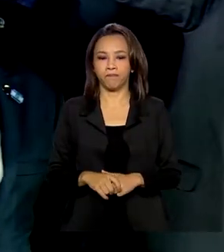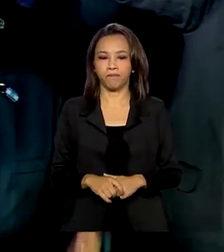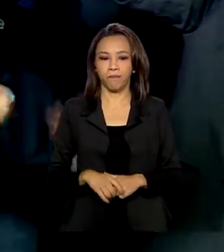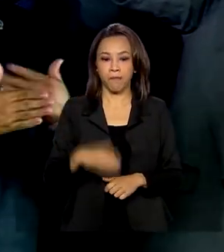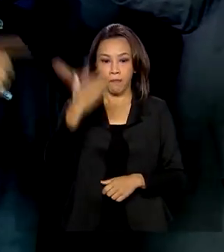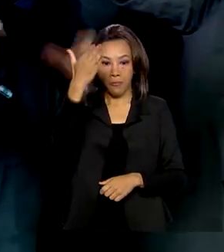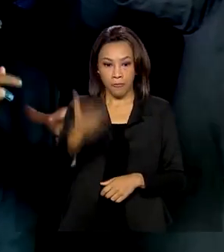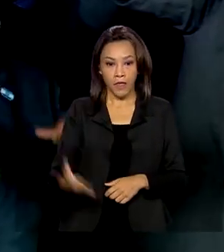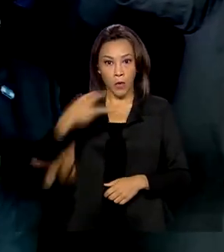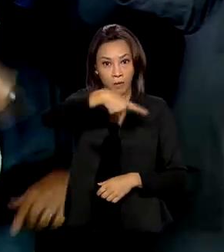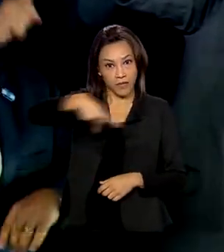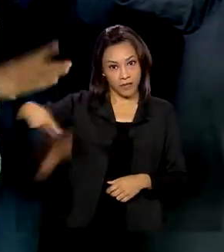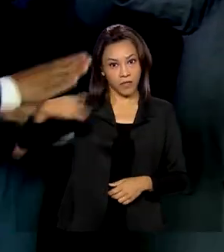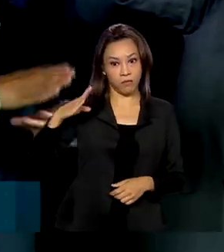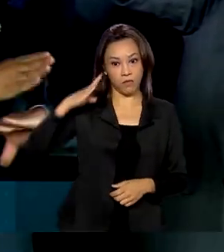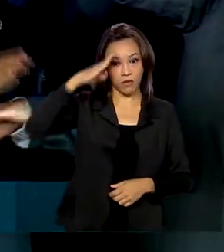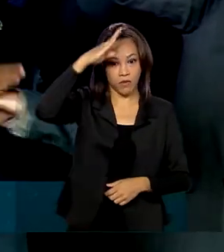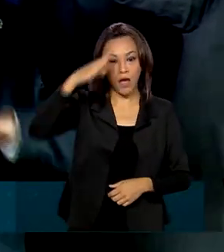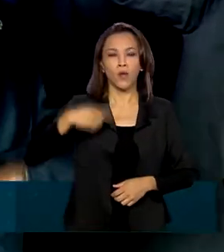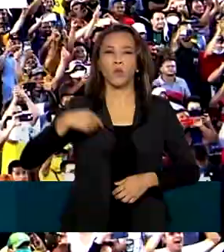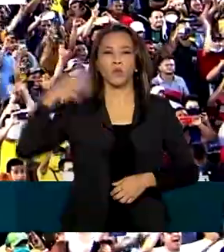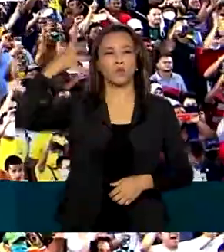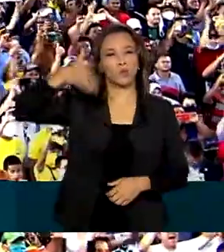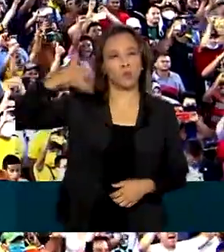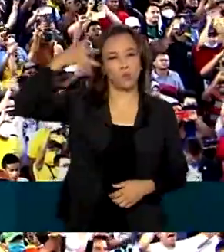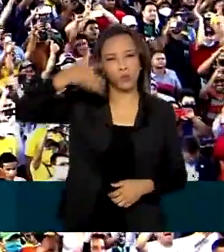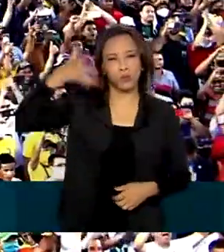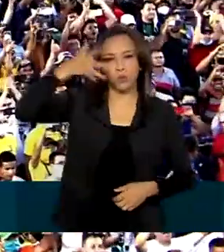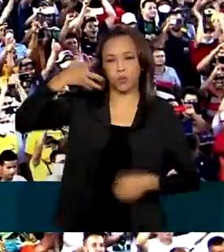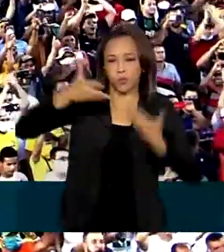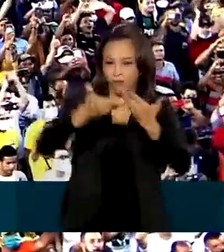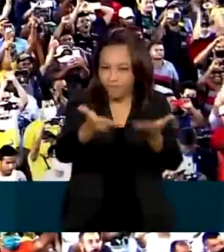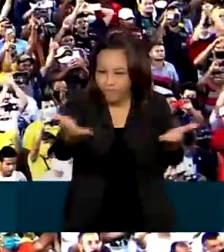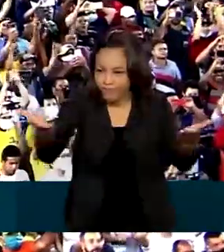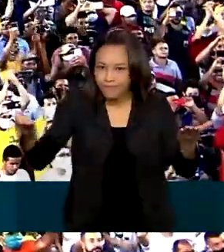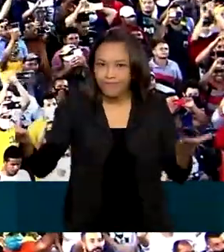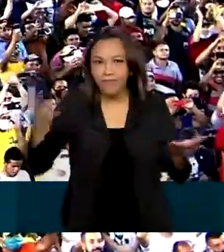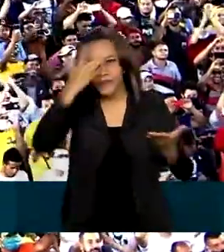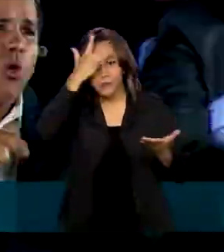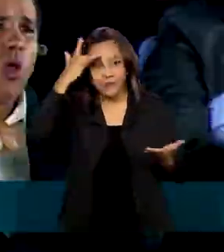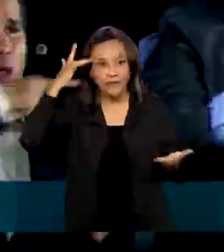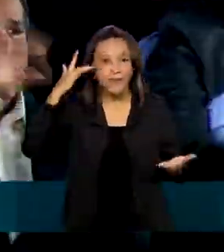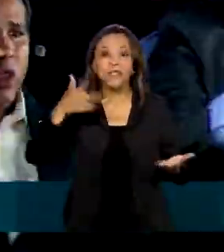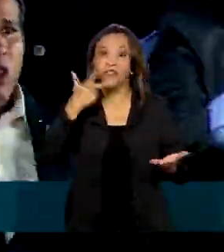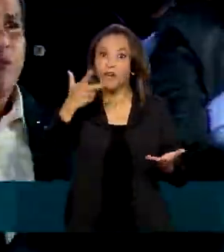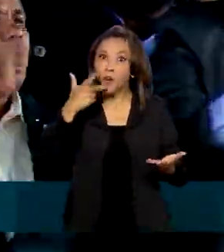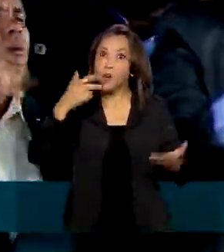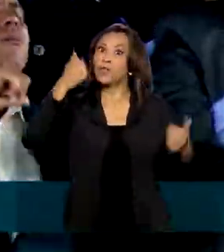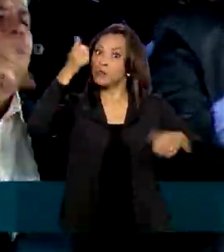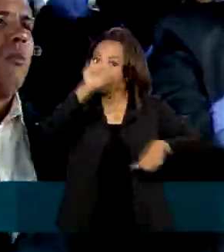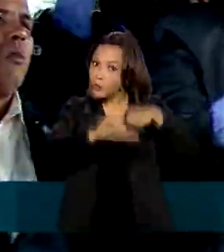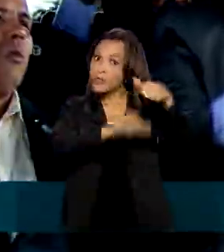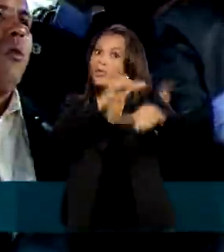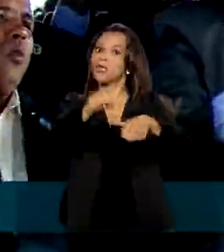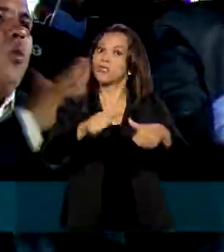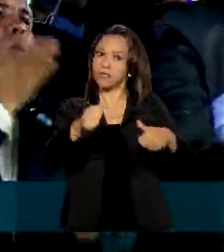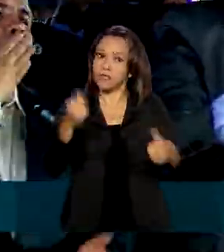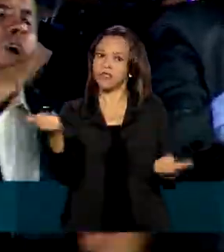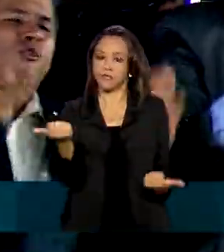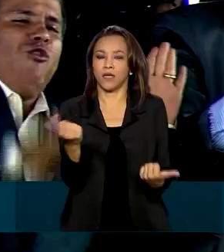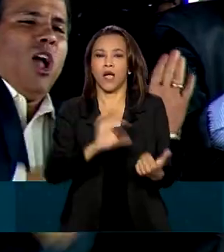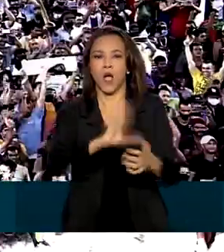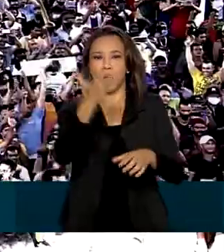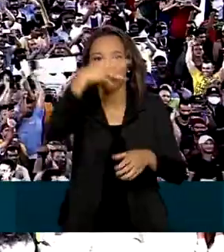presidente Jair Bolsonaro discursou para os trabalhadores e reforçou as mudanças ocorridas na CEA GESP.